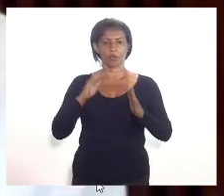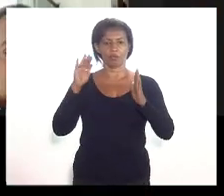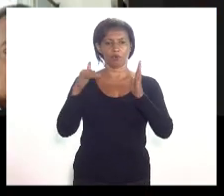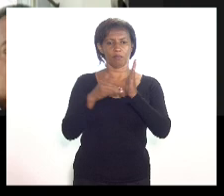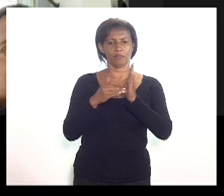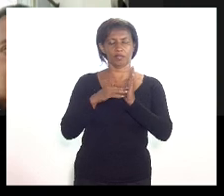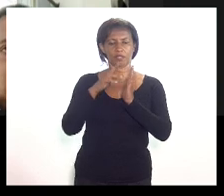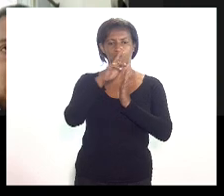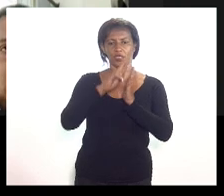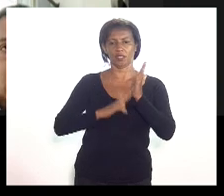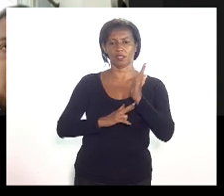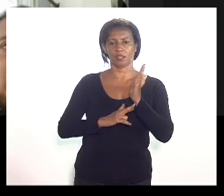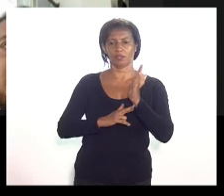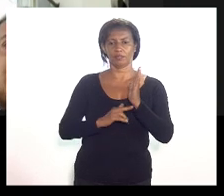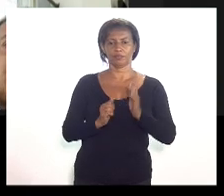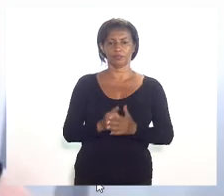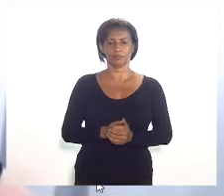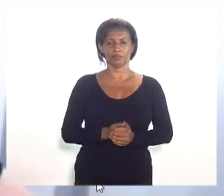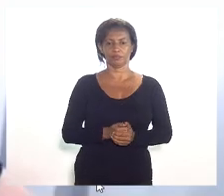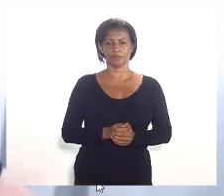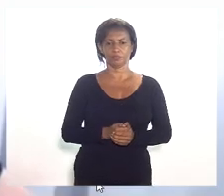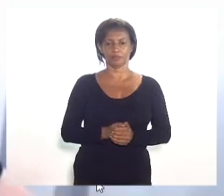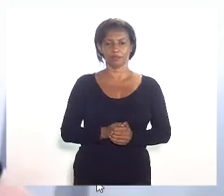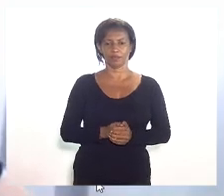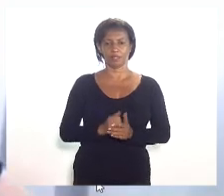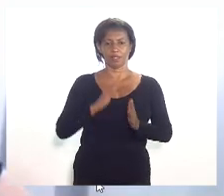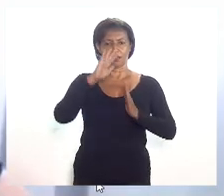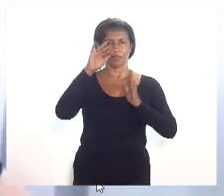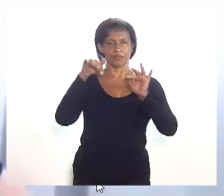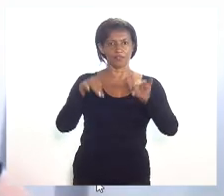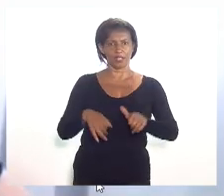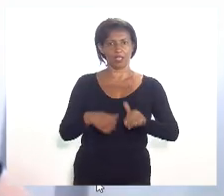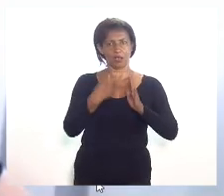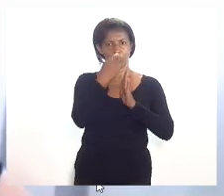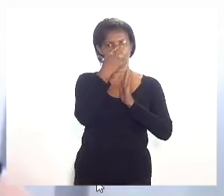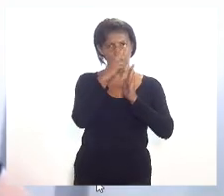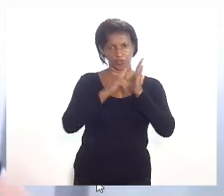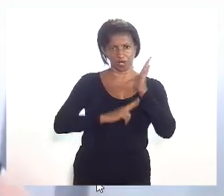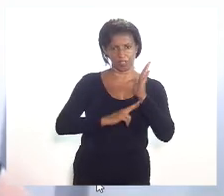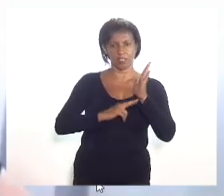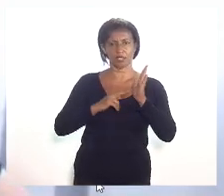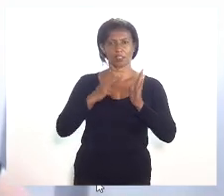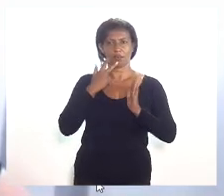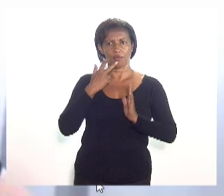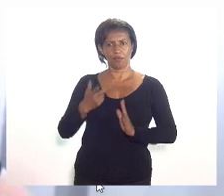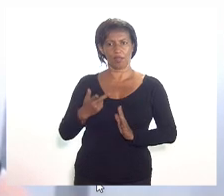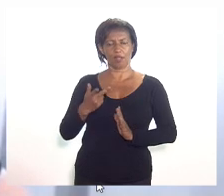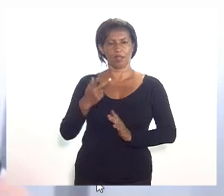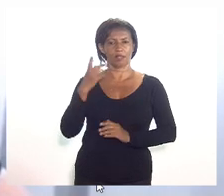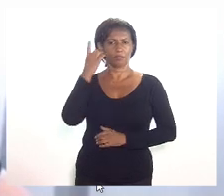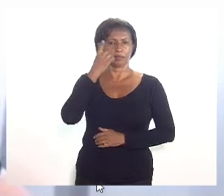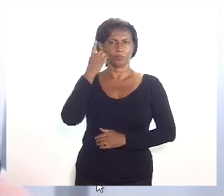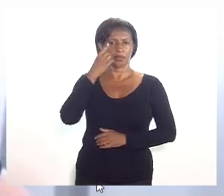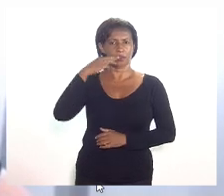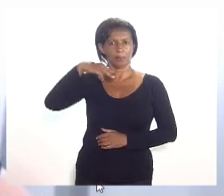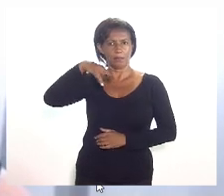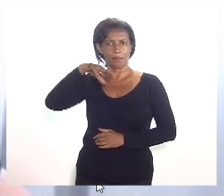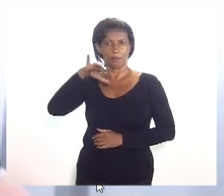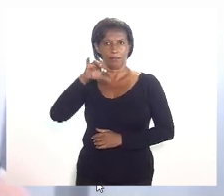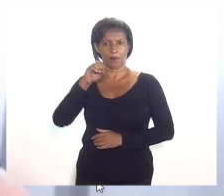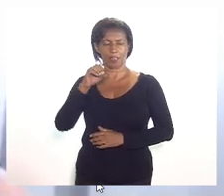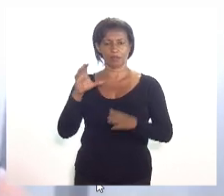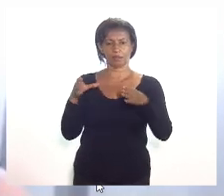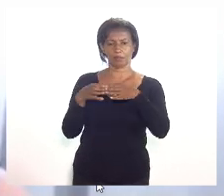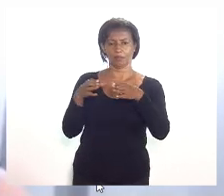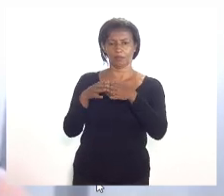redação. Refere a forma final de redação pedida por vossa excelência. Pela comissão de defesa